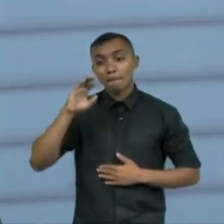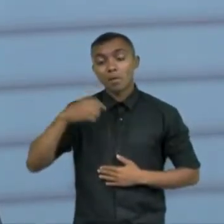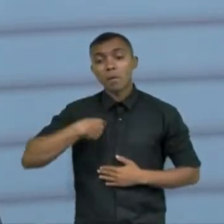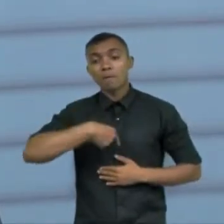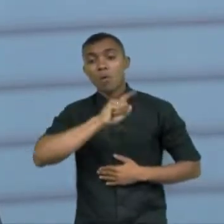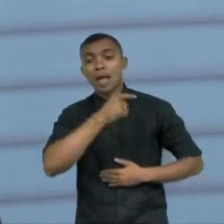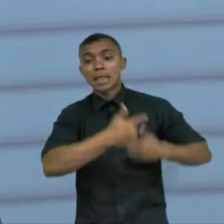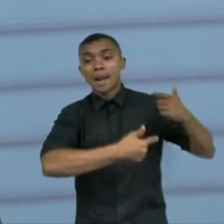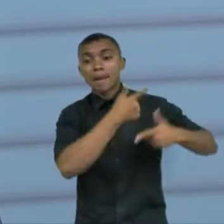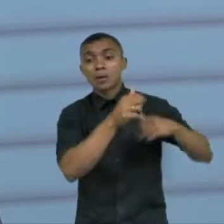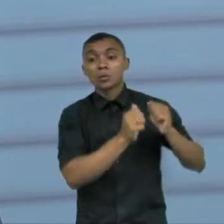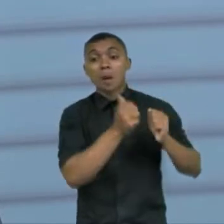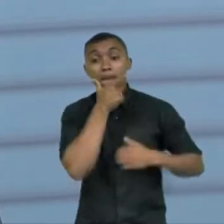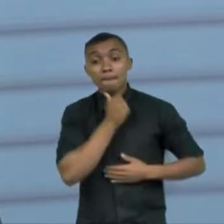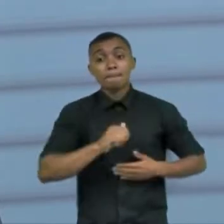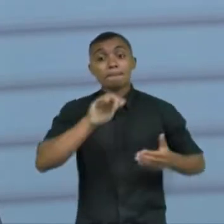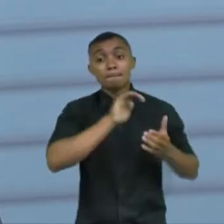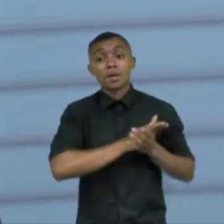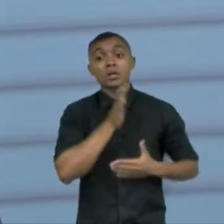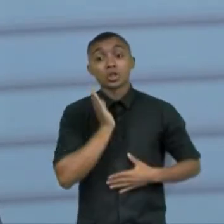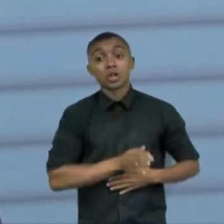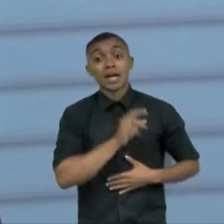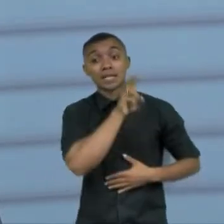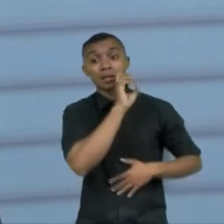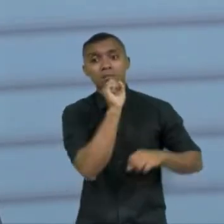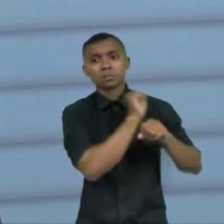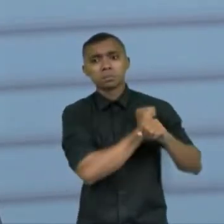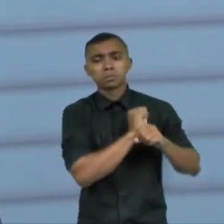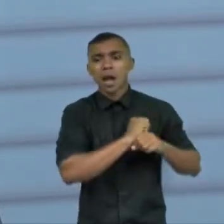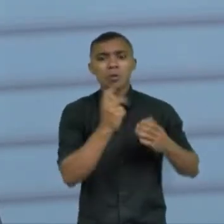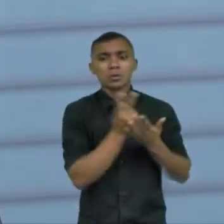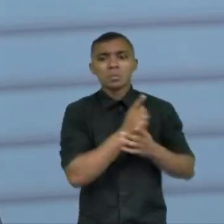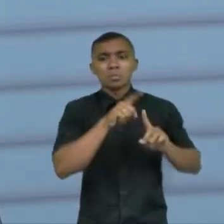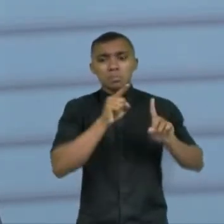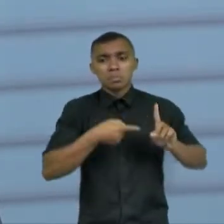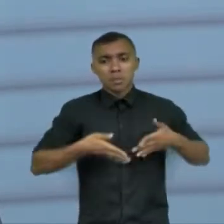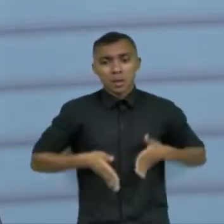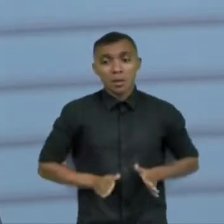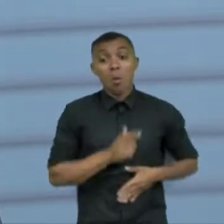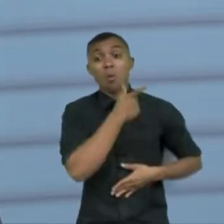com o meu marido a gente ficou lá durante 5 anos e ela nasceu em Porto Alegre